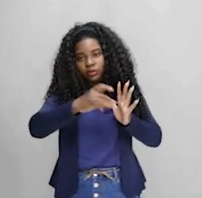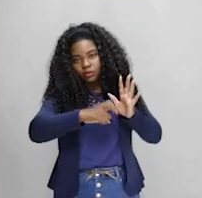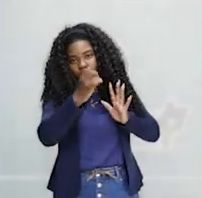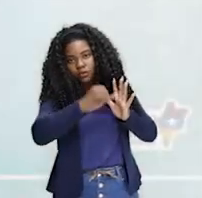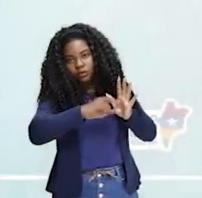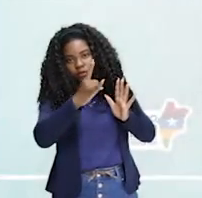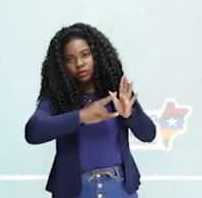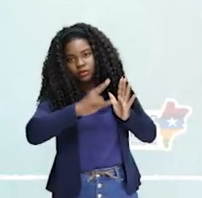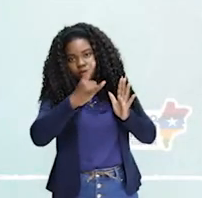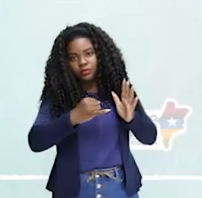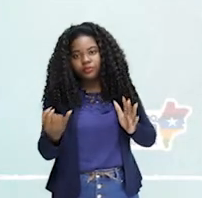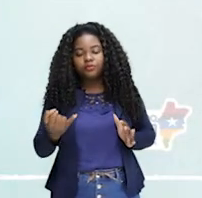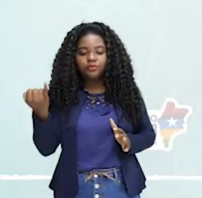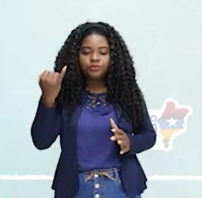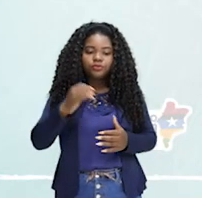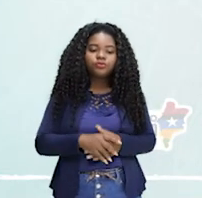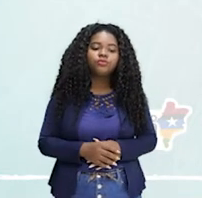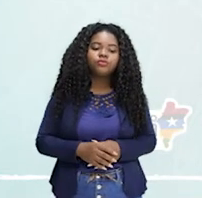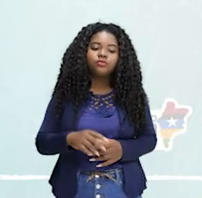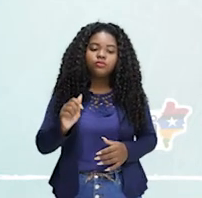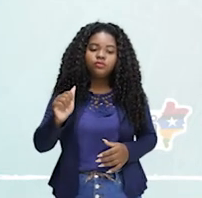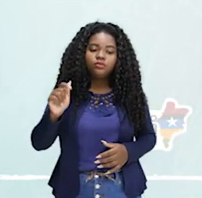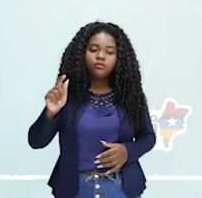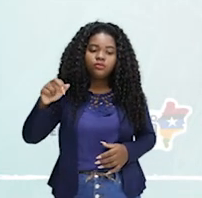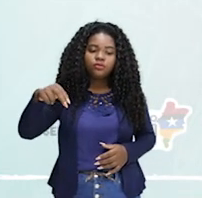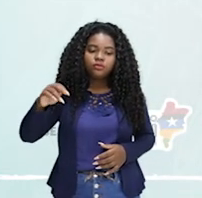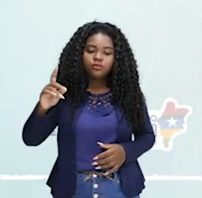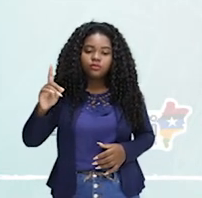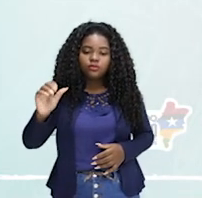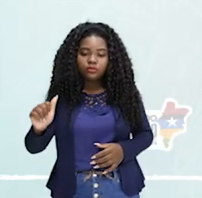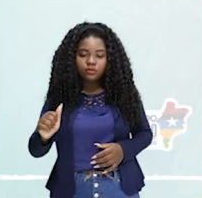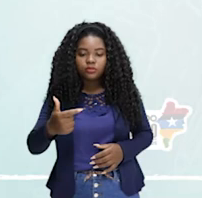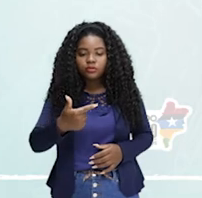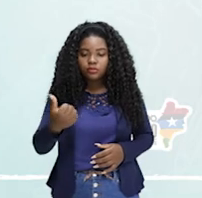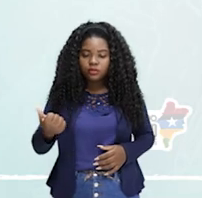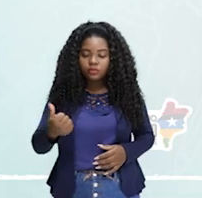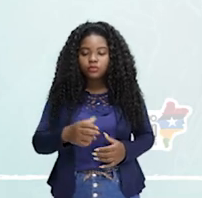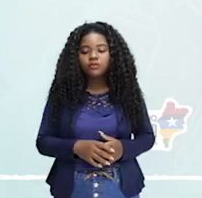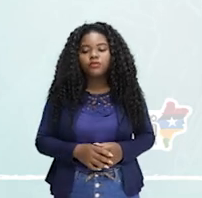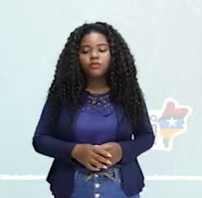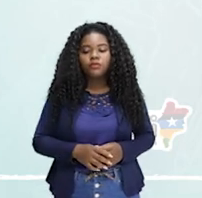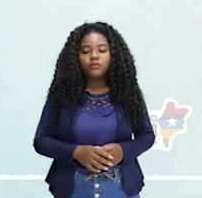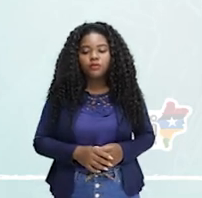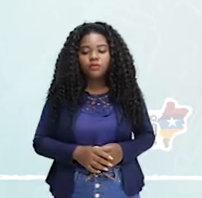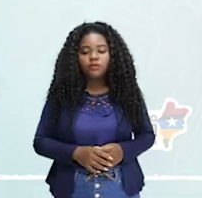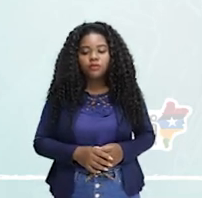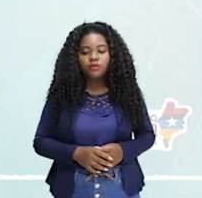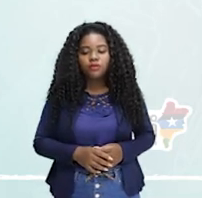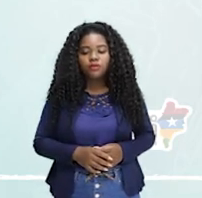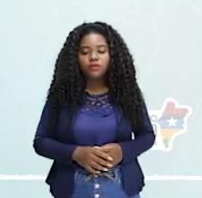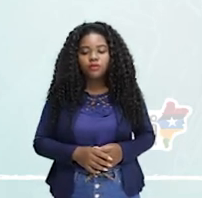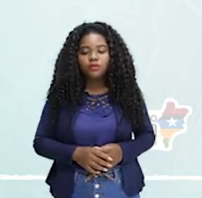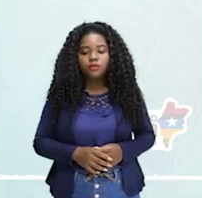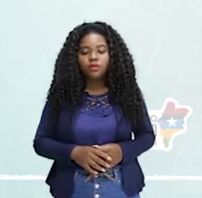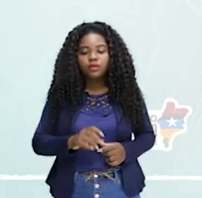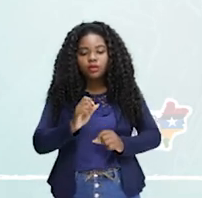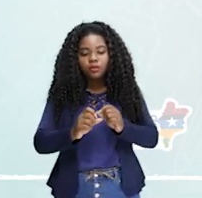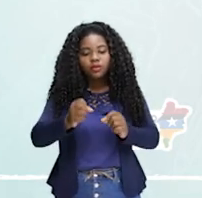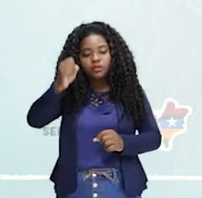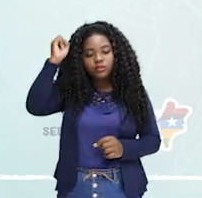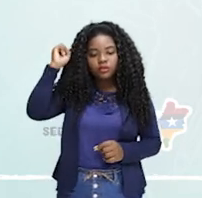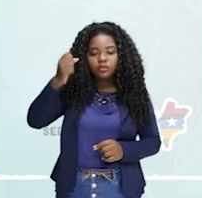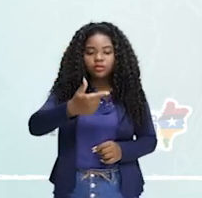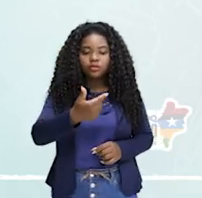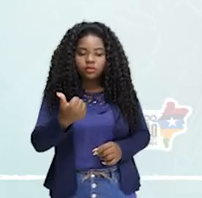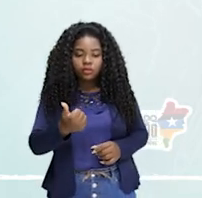gente pode citar aí o principal, Agenda 21. O que é é a Agenda 21, Marcos? Eram compromissos para o século XXI, que iria